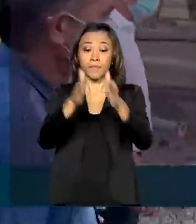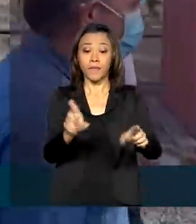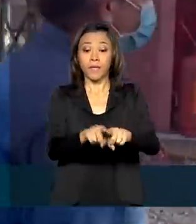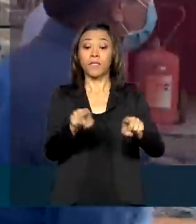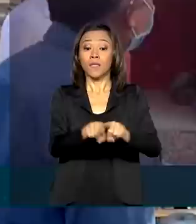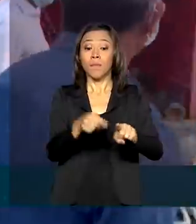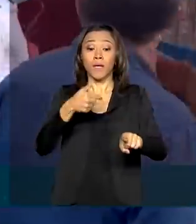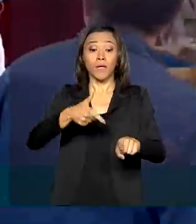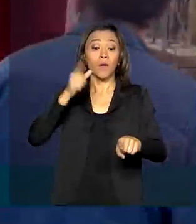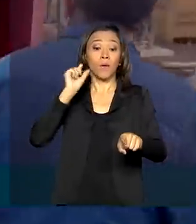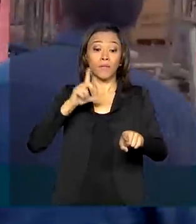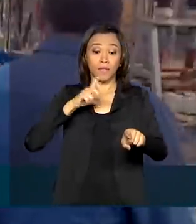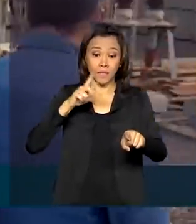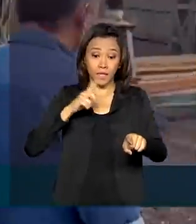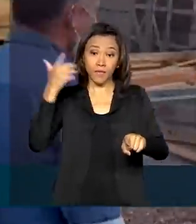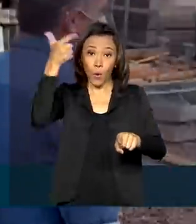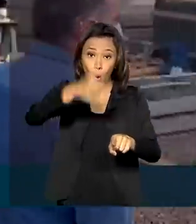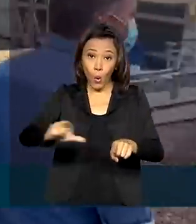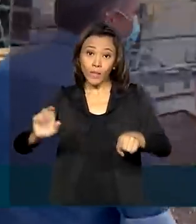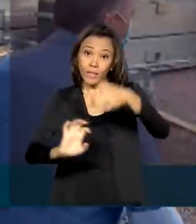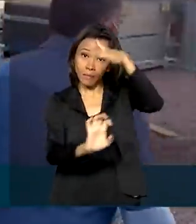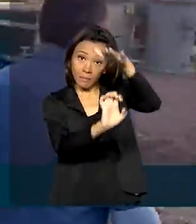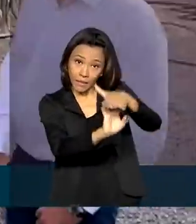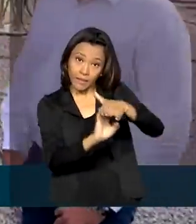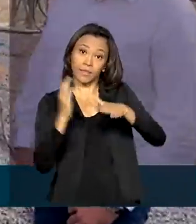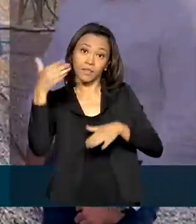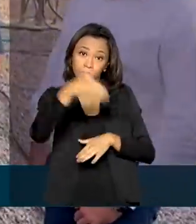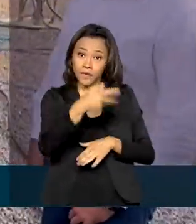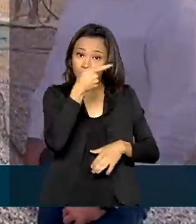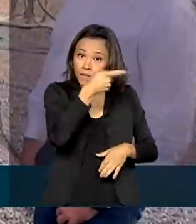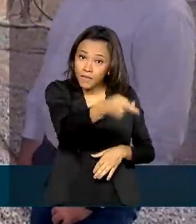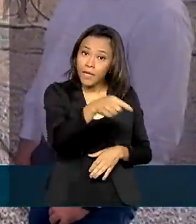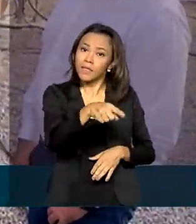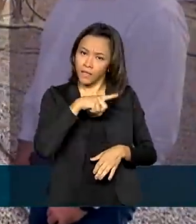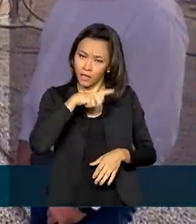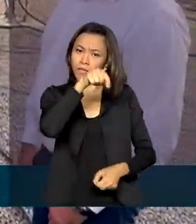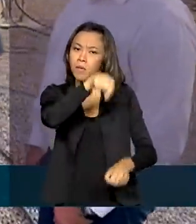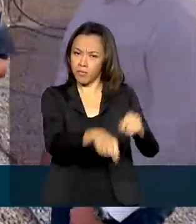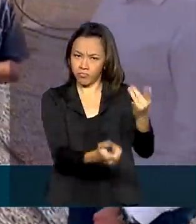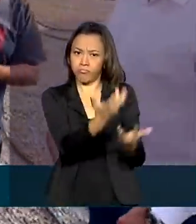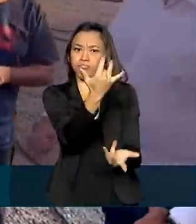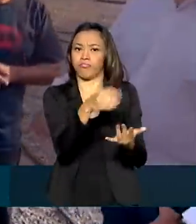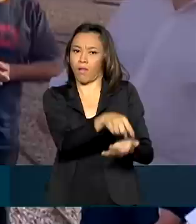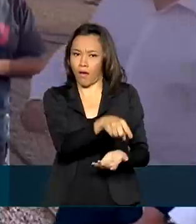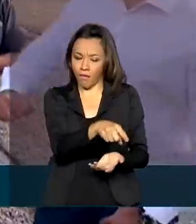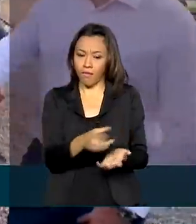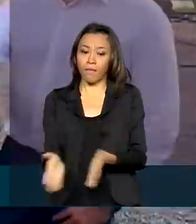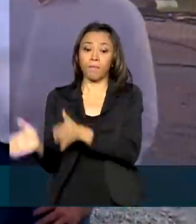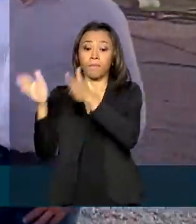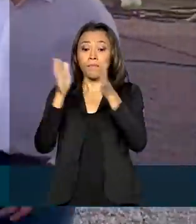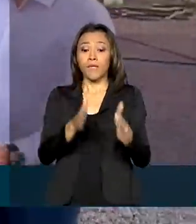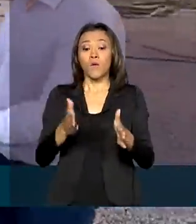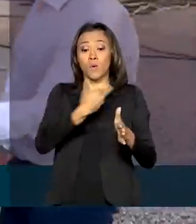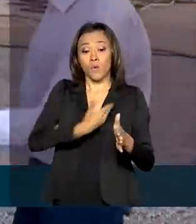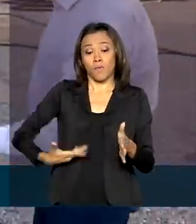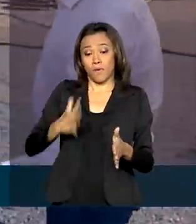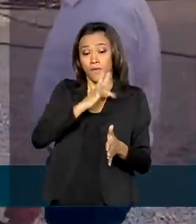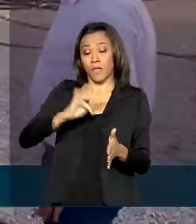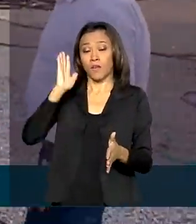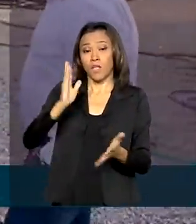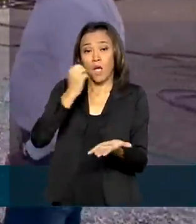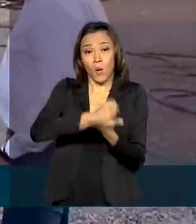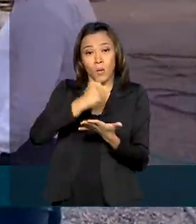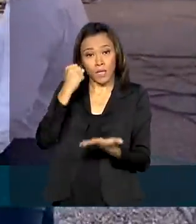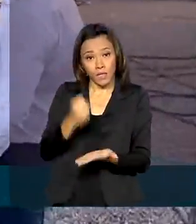subestação da empresa Isolux, que foi atingida pelo incêndio. O governo federal já autorizou a contratação emergencial de geração de